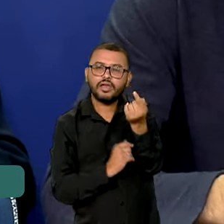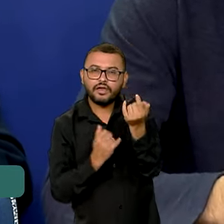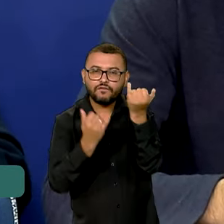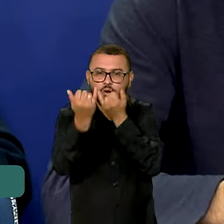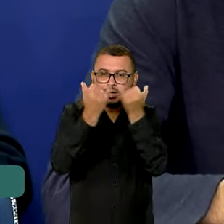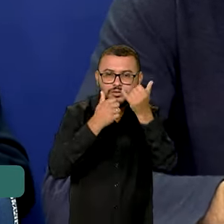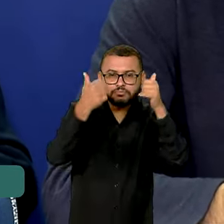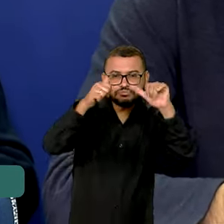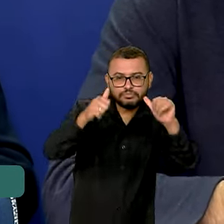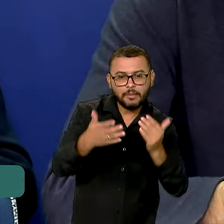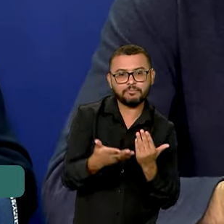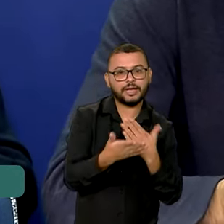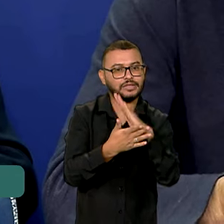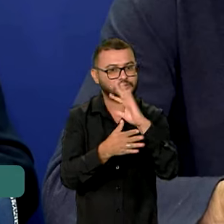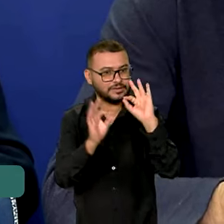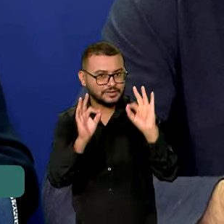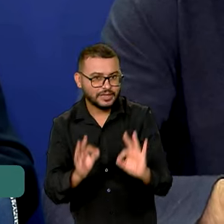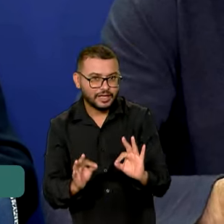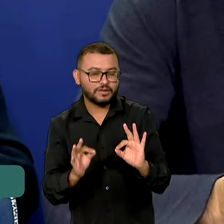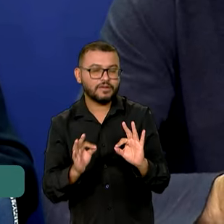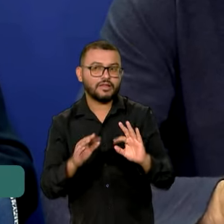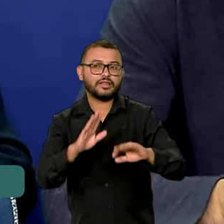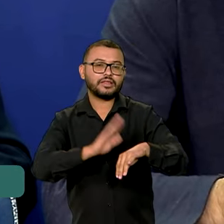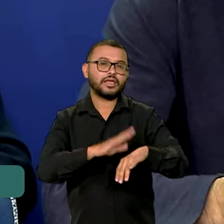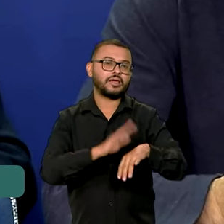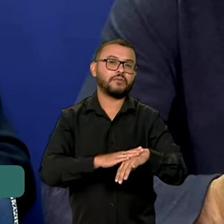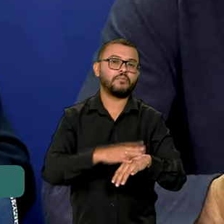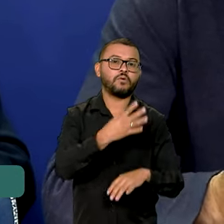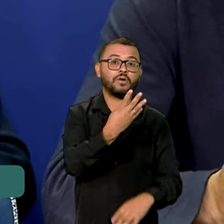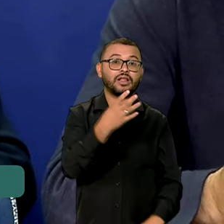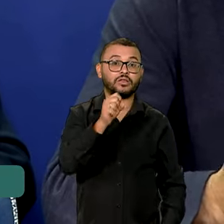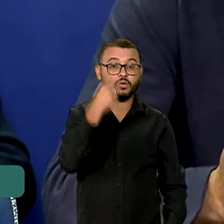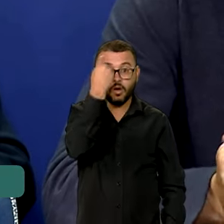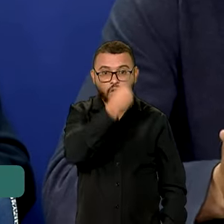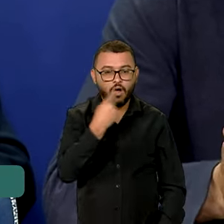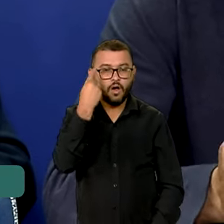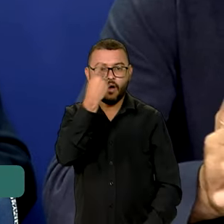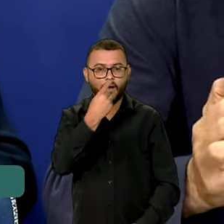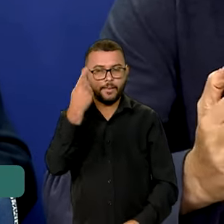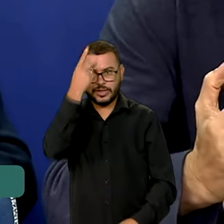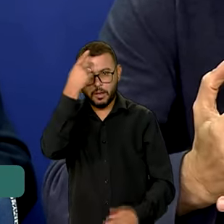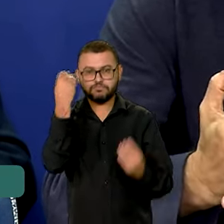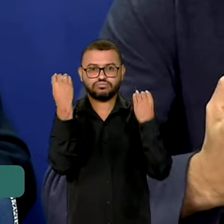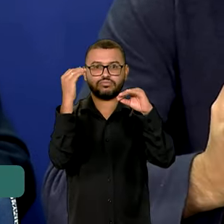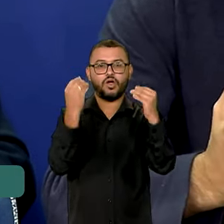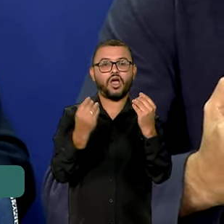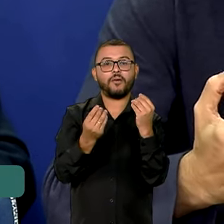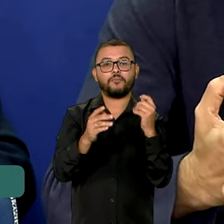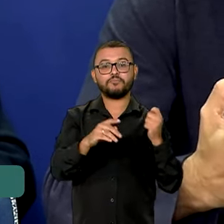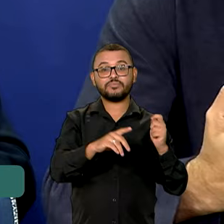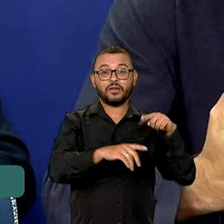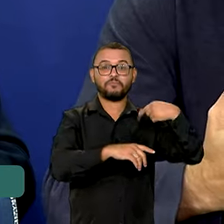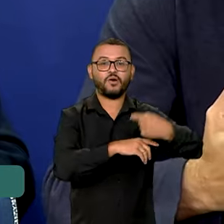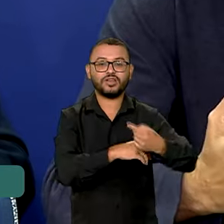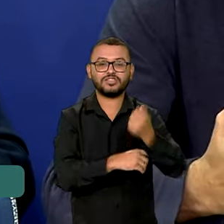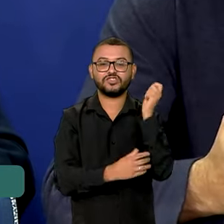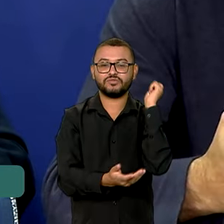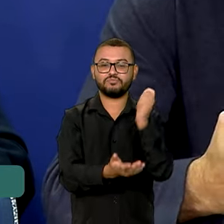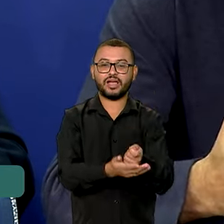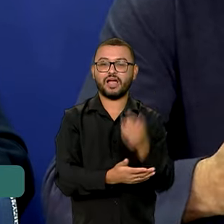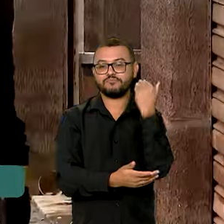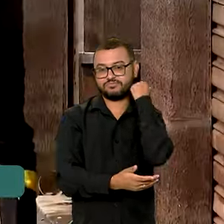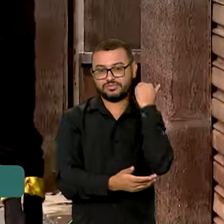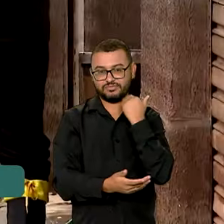informações sobre as famílias num prazo de no máximo 48 horas, este dinheiro vai estar na